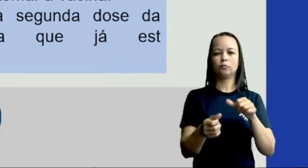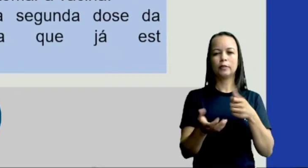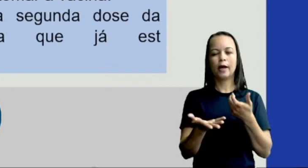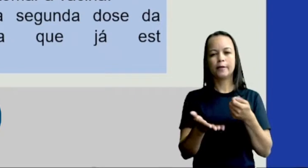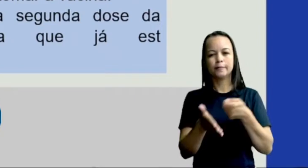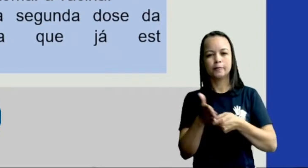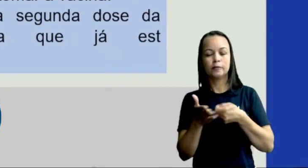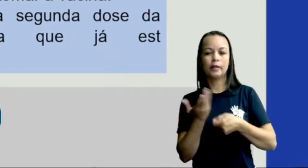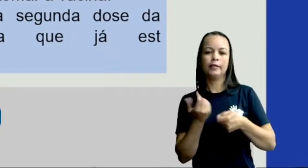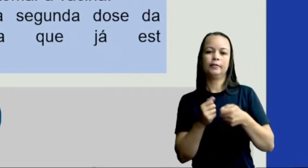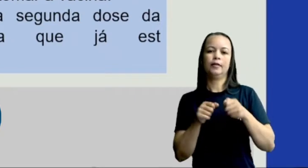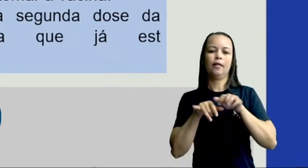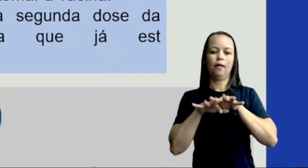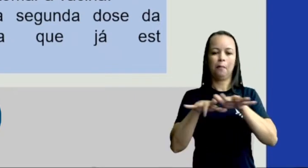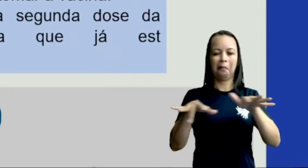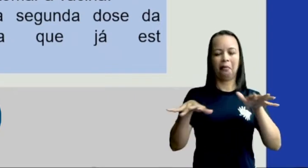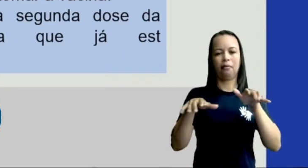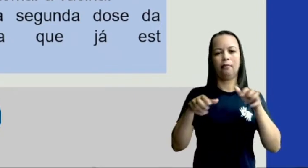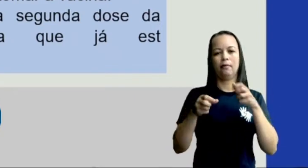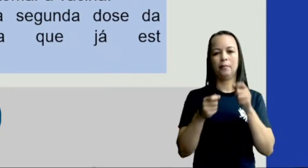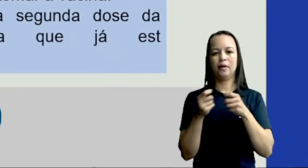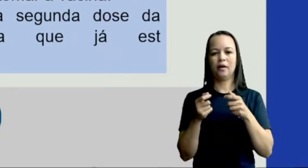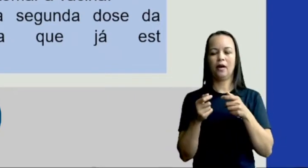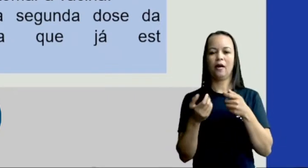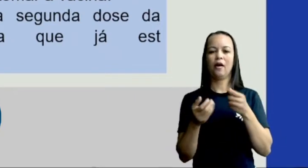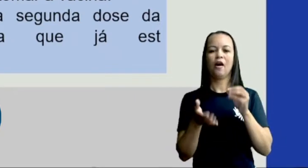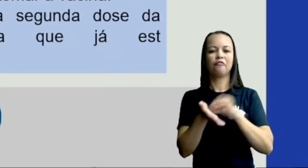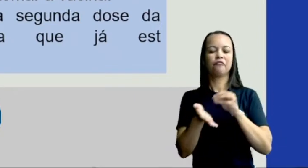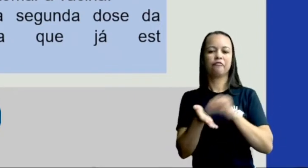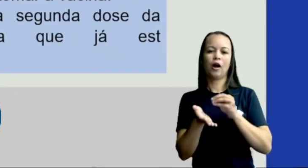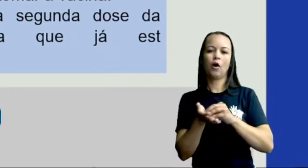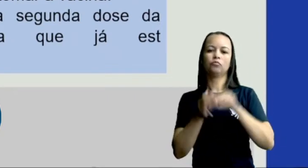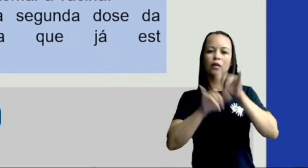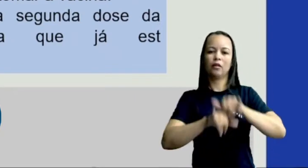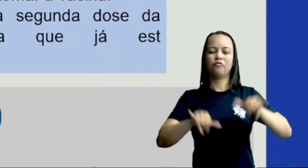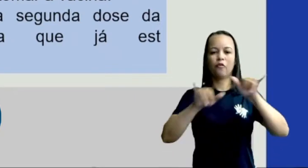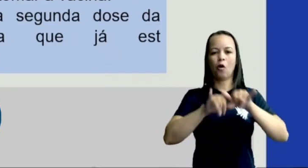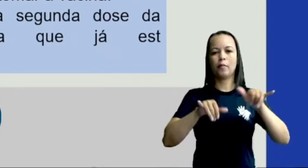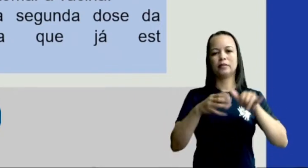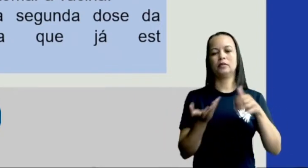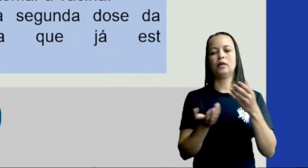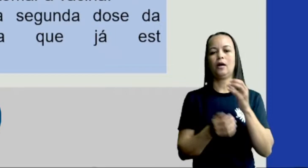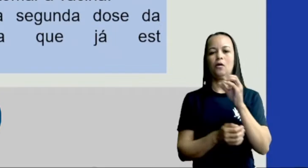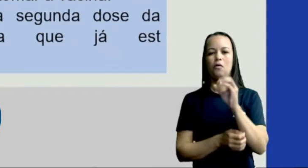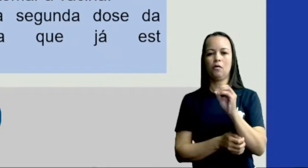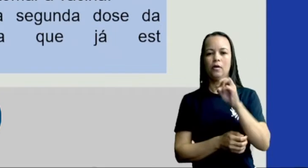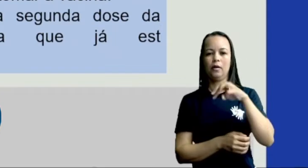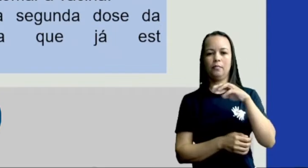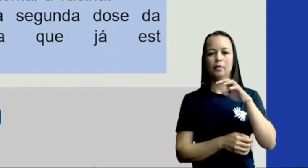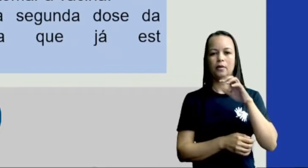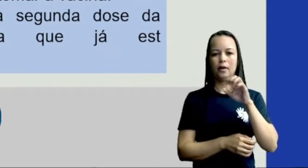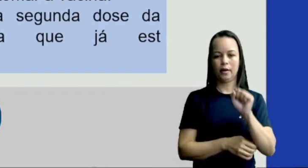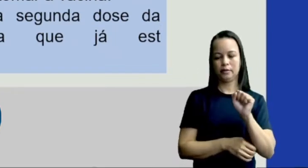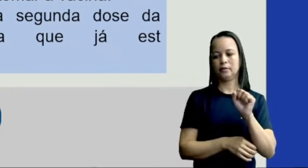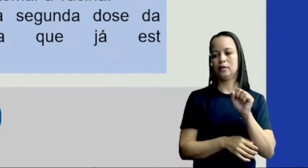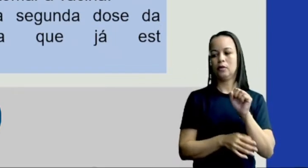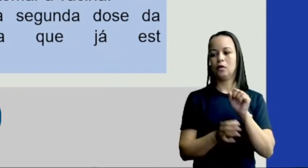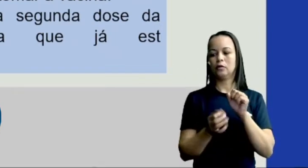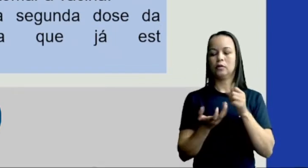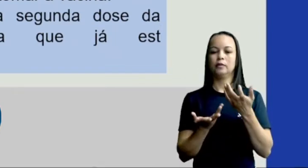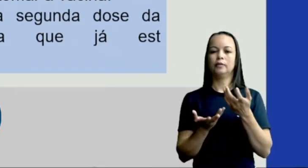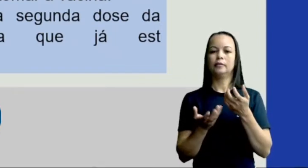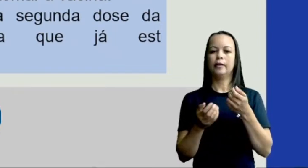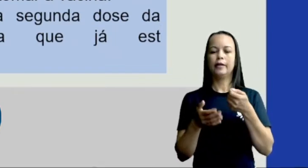falta de cumprimento das normas orientadas pela OMS, Organização Mundial da Saúde, e